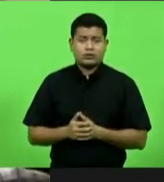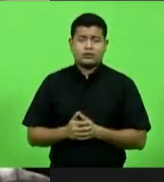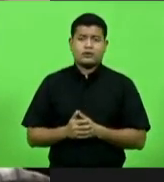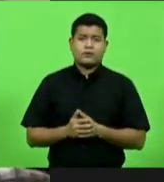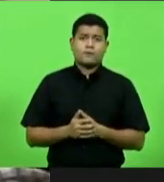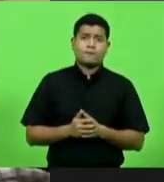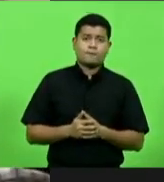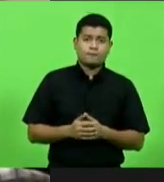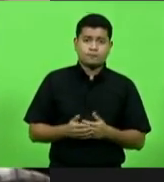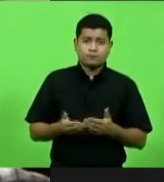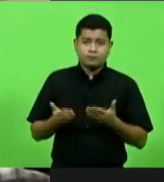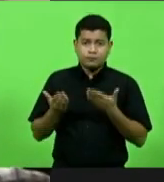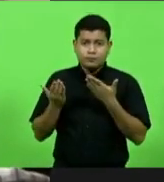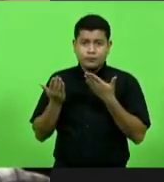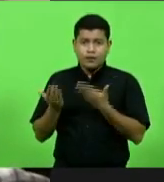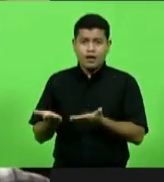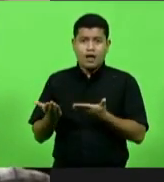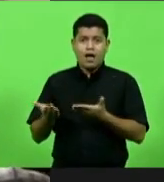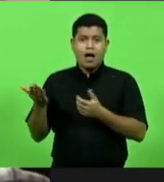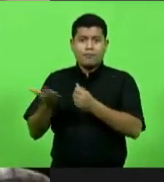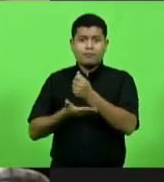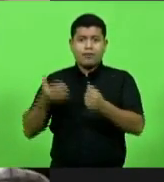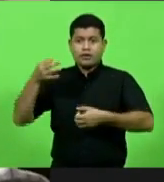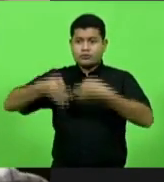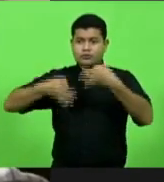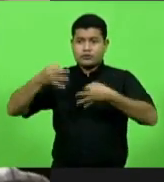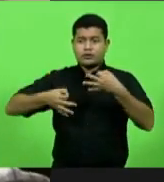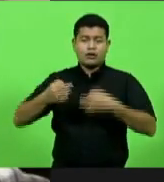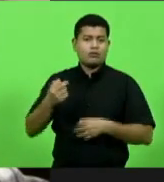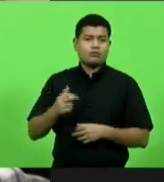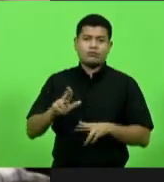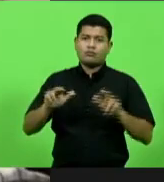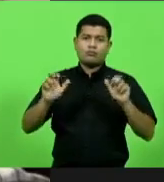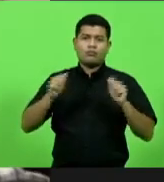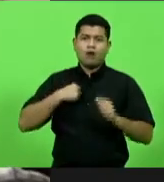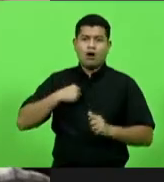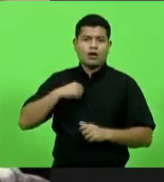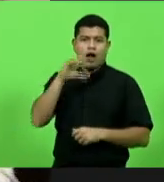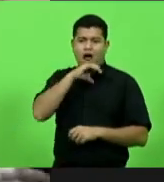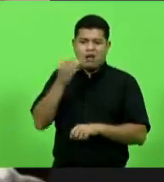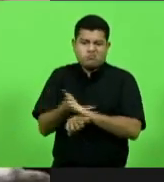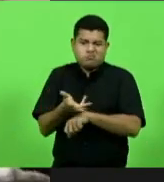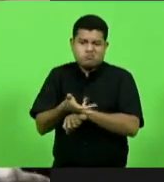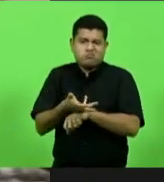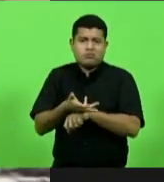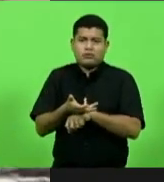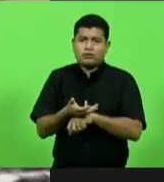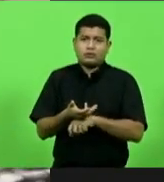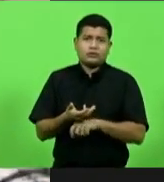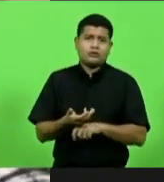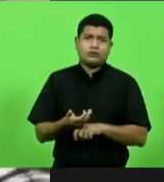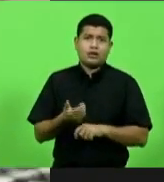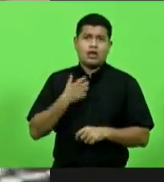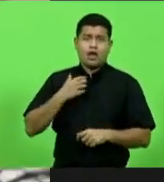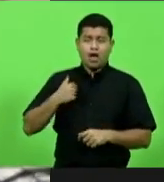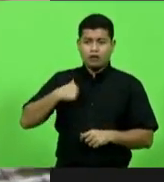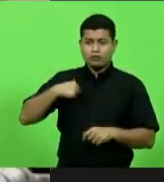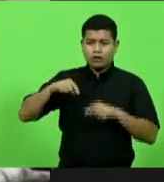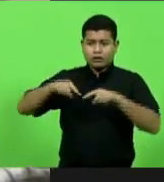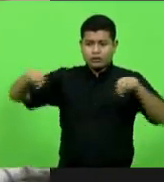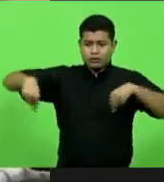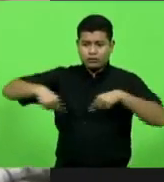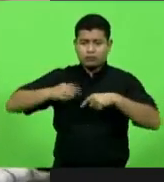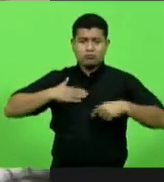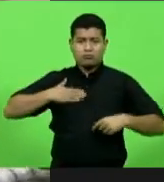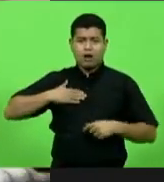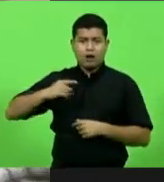fundamento jurídico nunca pode ser feito às pressas. A gente nunca faz, estou aqui no meu escritório da advocacia, nesse momento,